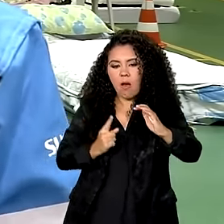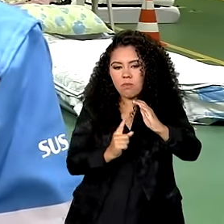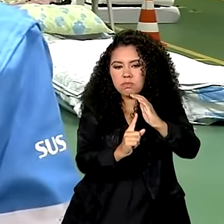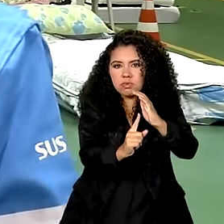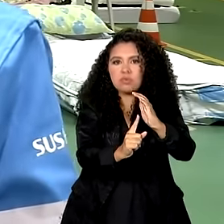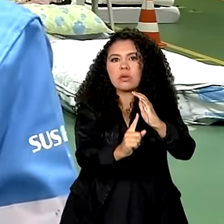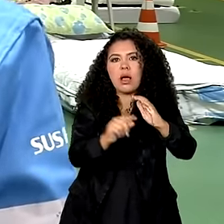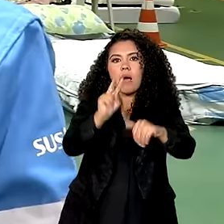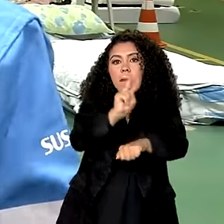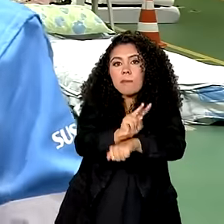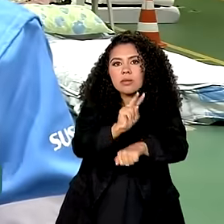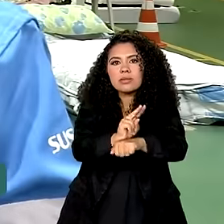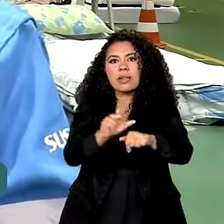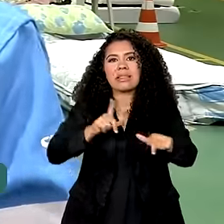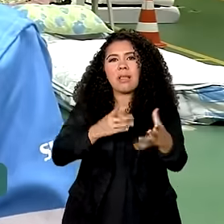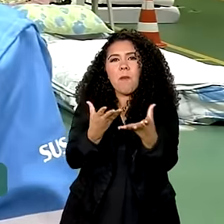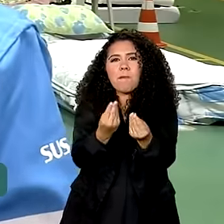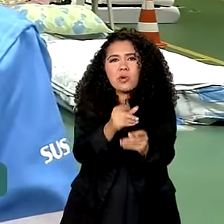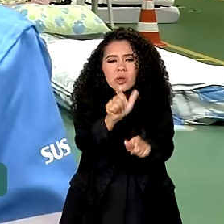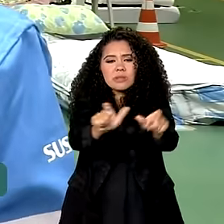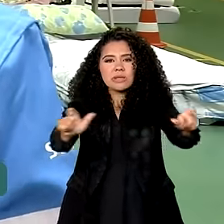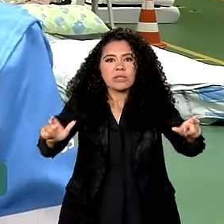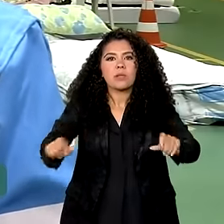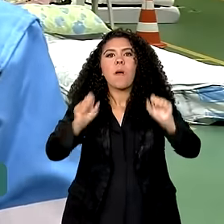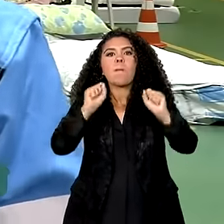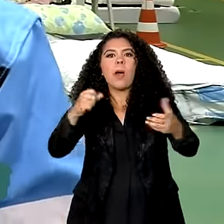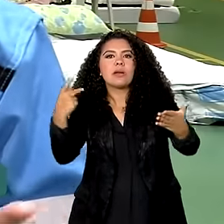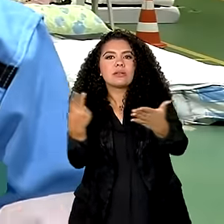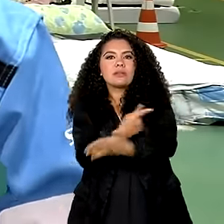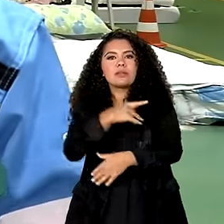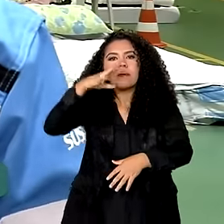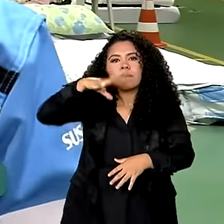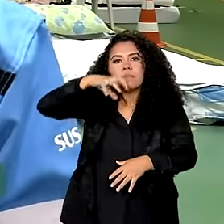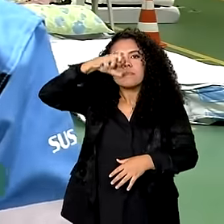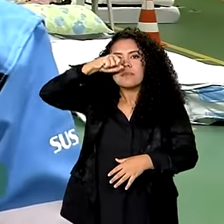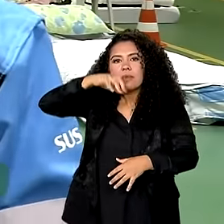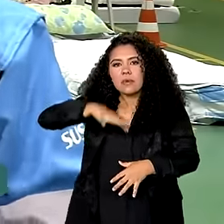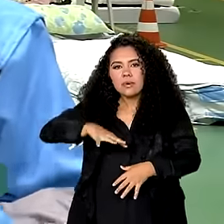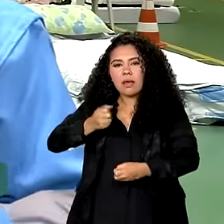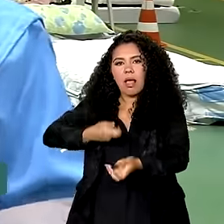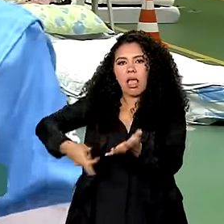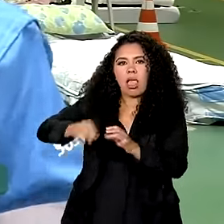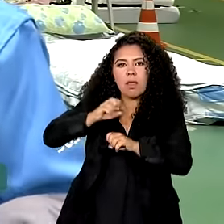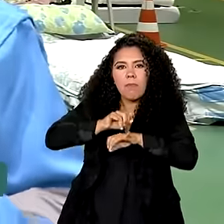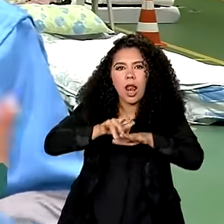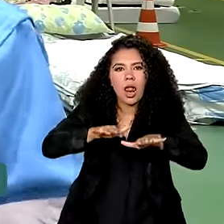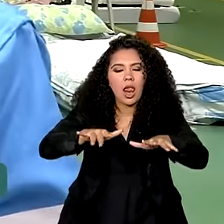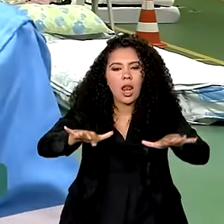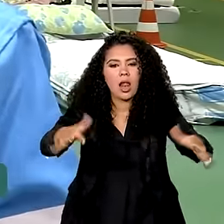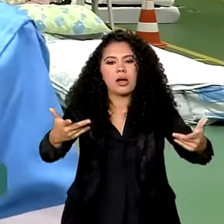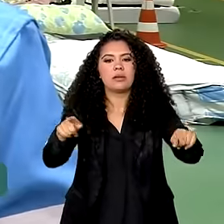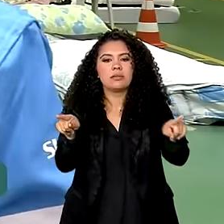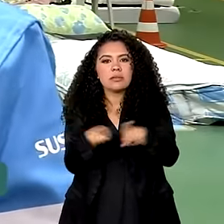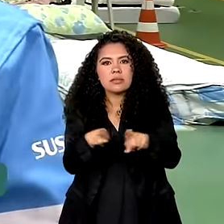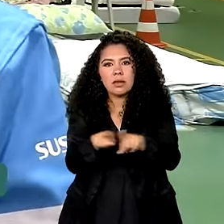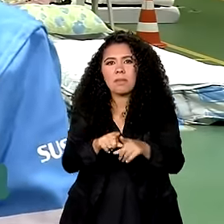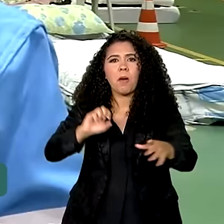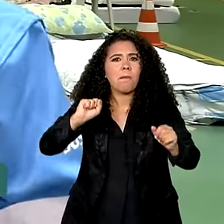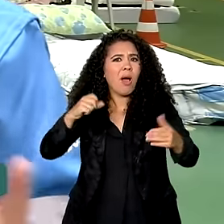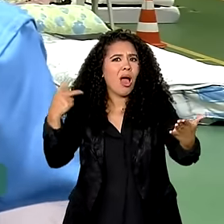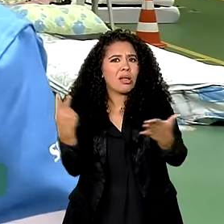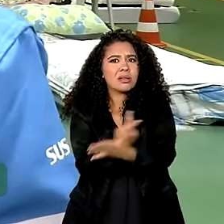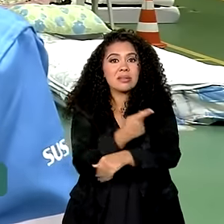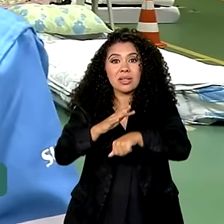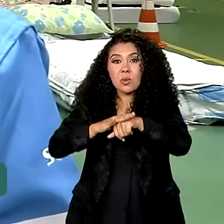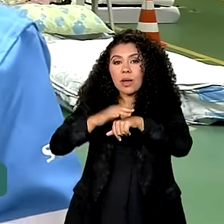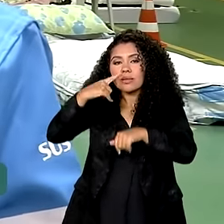então o risco das doenças de transmissão respiratória. Então síndrome gripal, síndrome respiratória aguda grave, as doenças